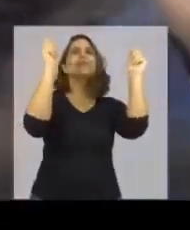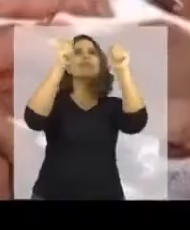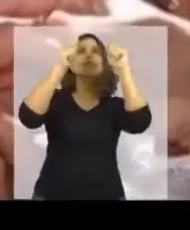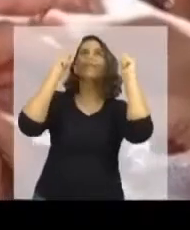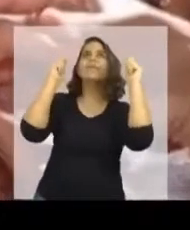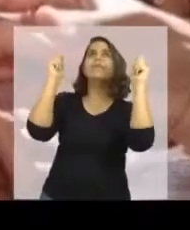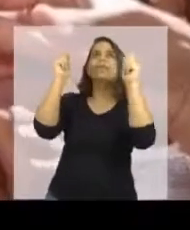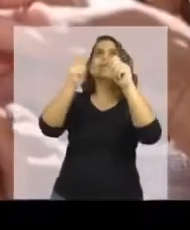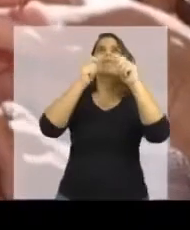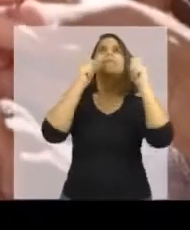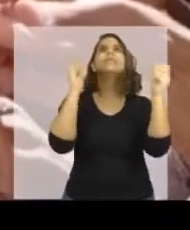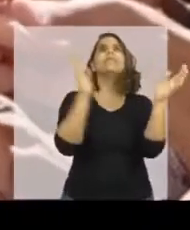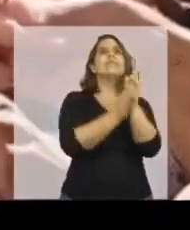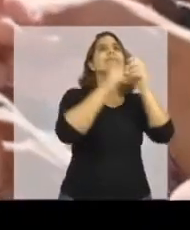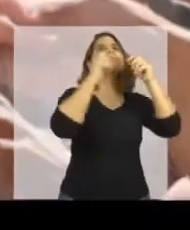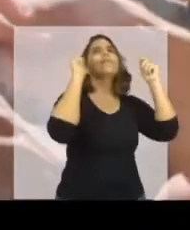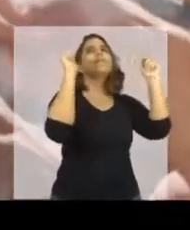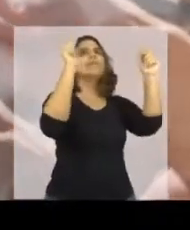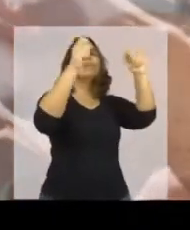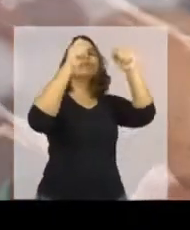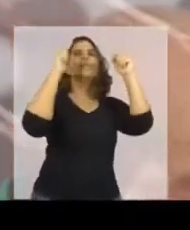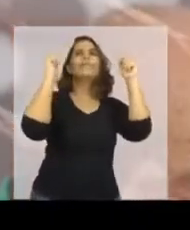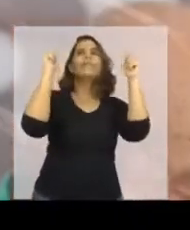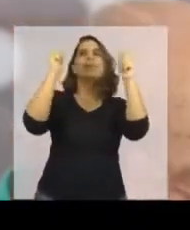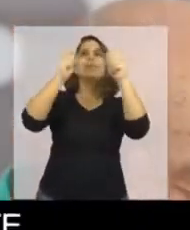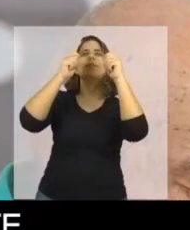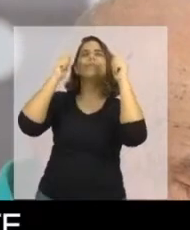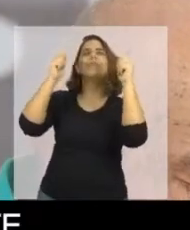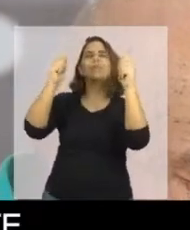Aleluia Aleluia